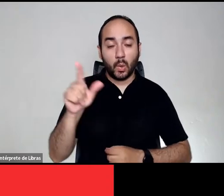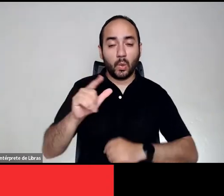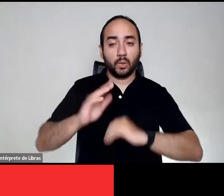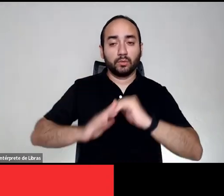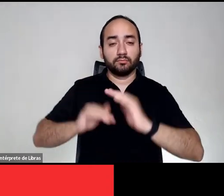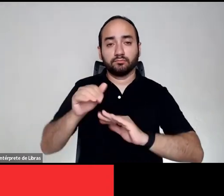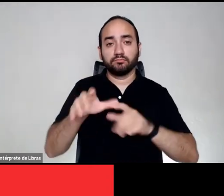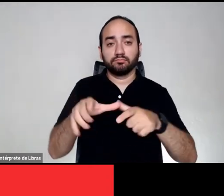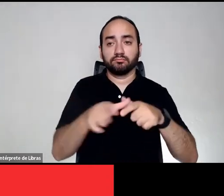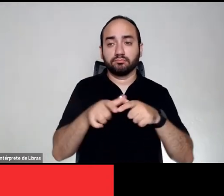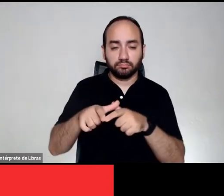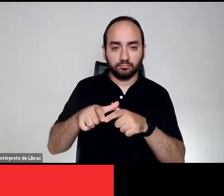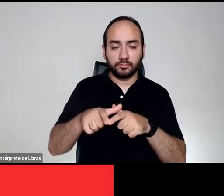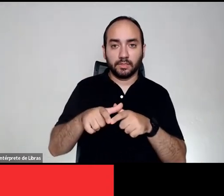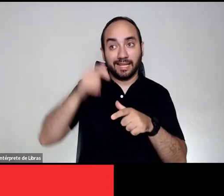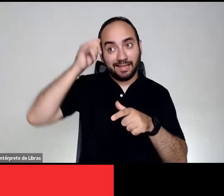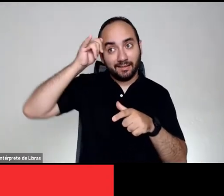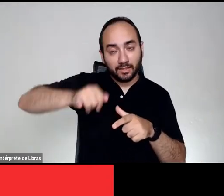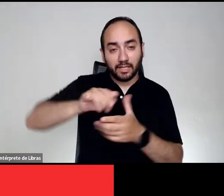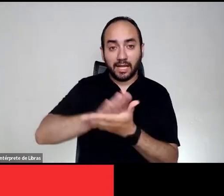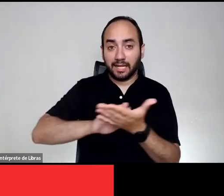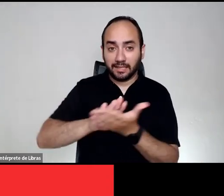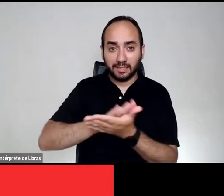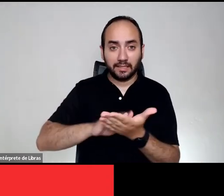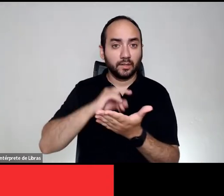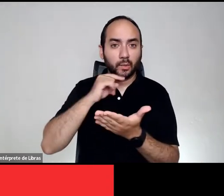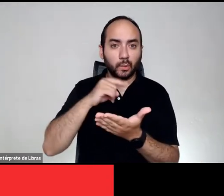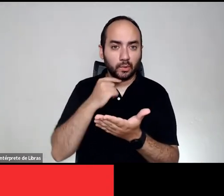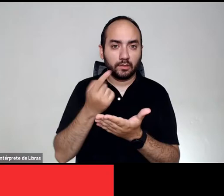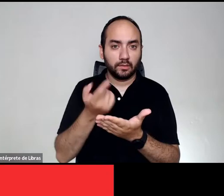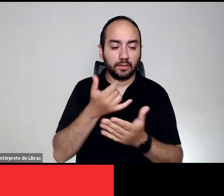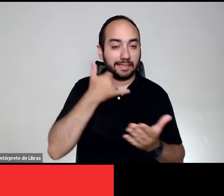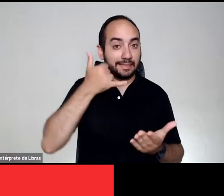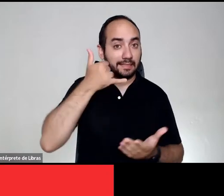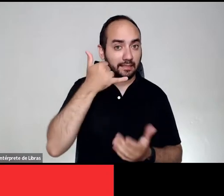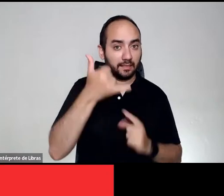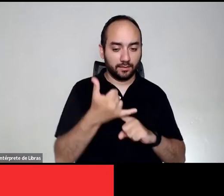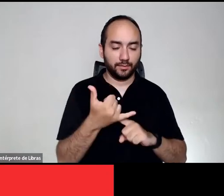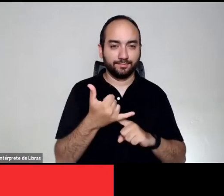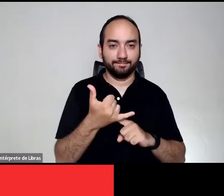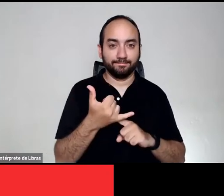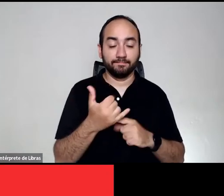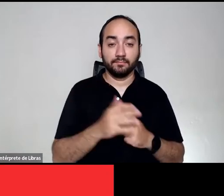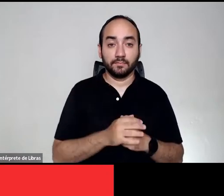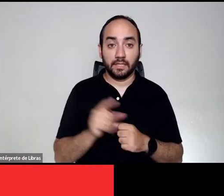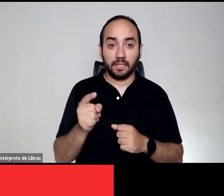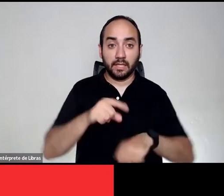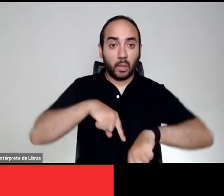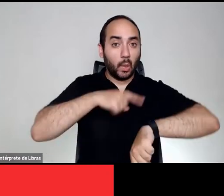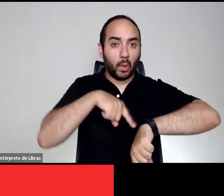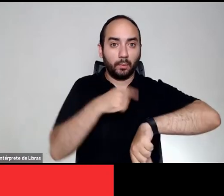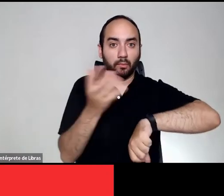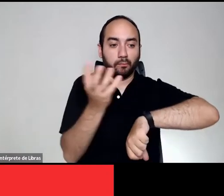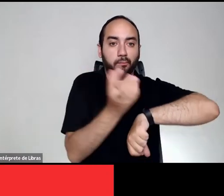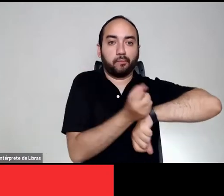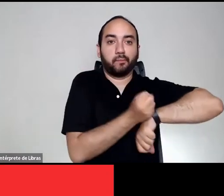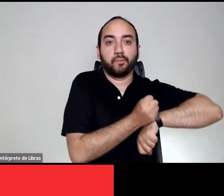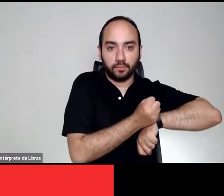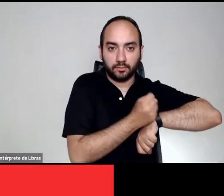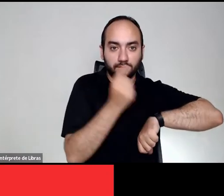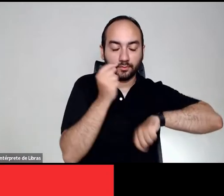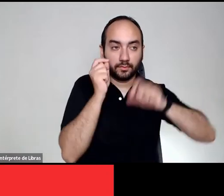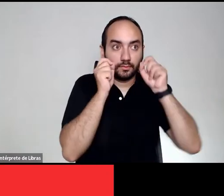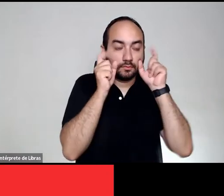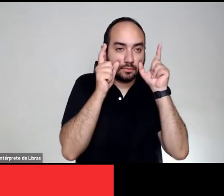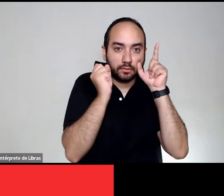eficiente e mais inevitável para o indivíduo que o celular. Ele rouba o tempo de muita gente que fica com insônia,